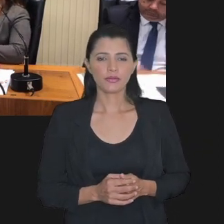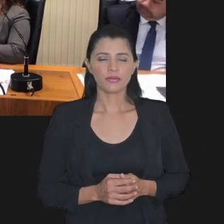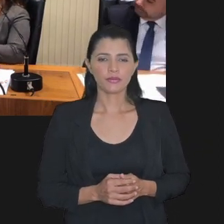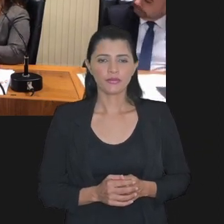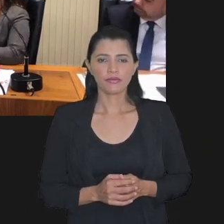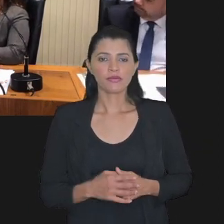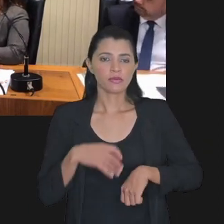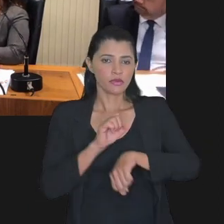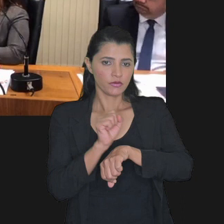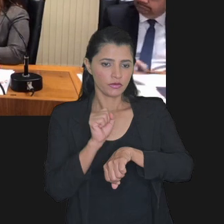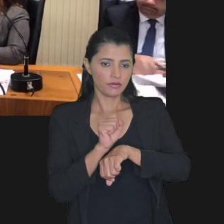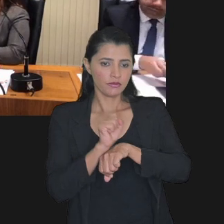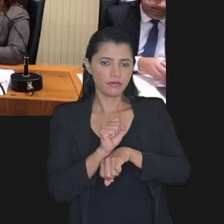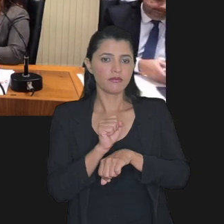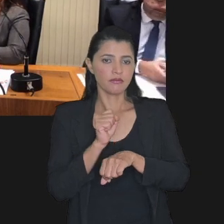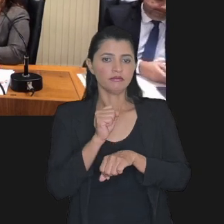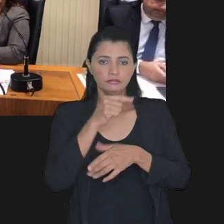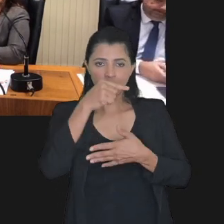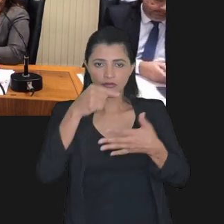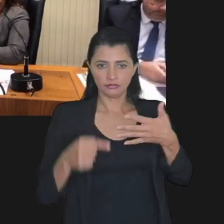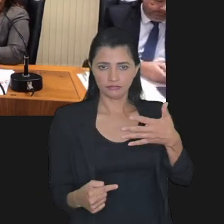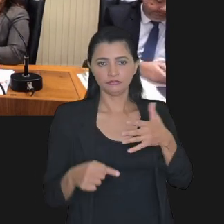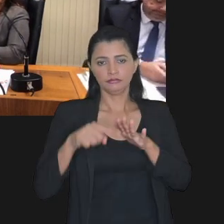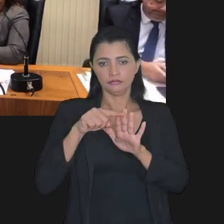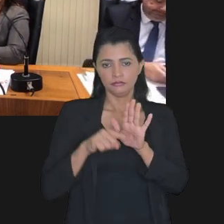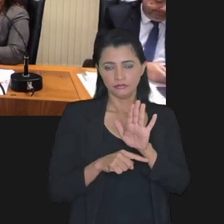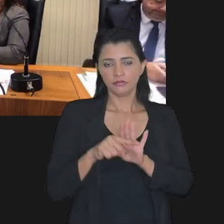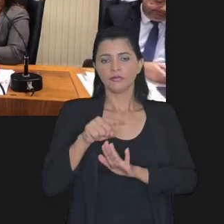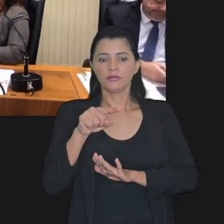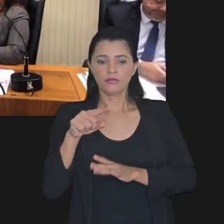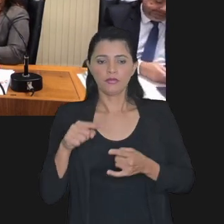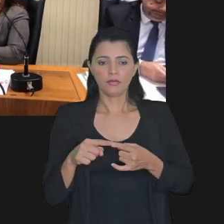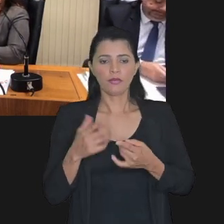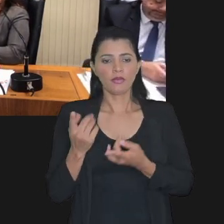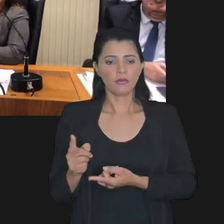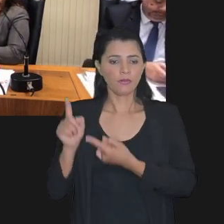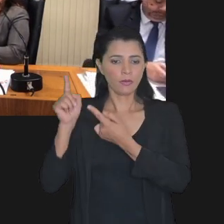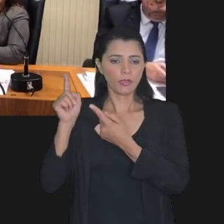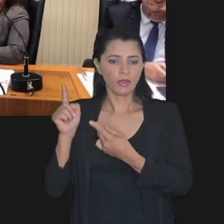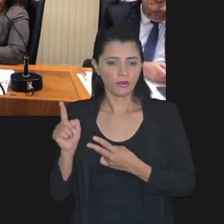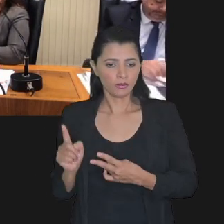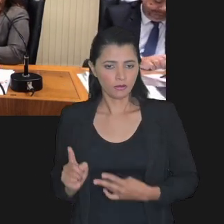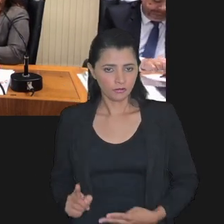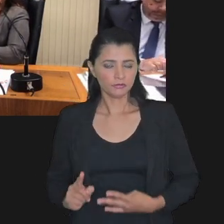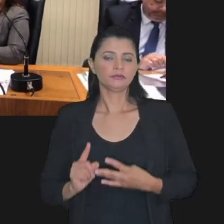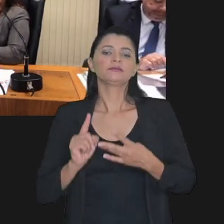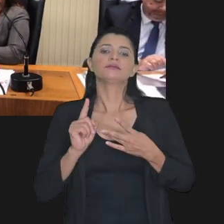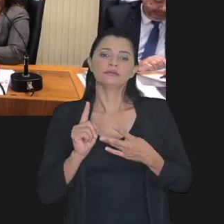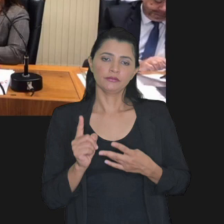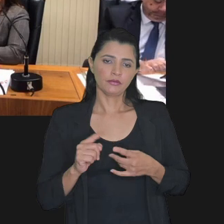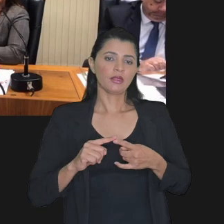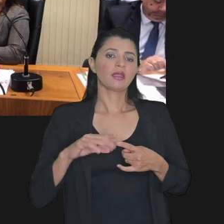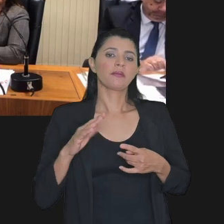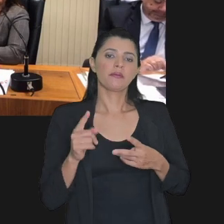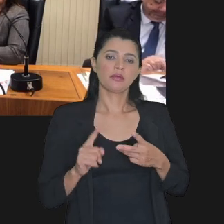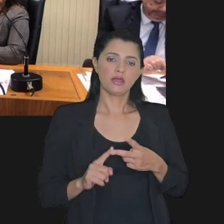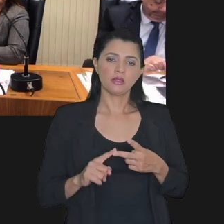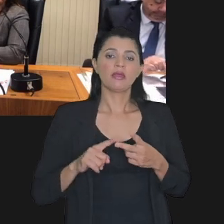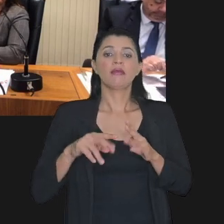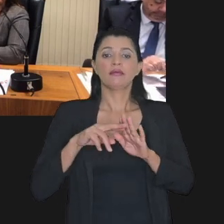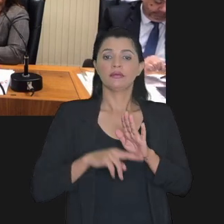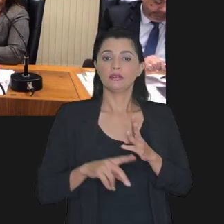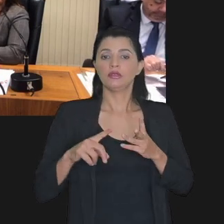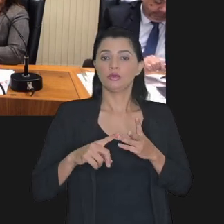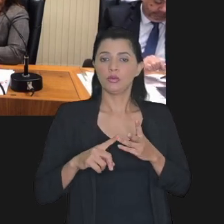Eu vou abordar os seguintes tópicos, imposto de cabimento, requisitos e benefício dos programas